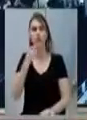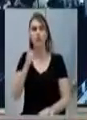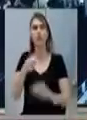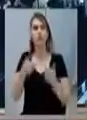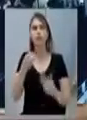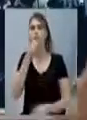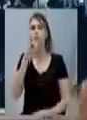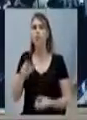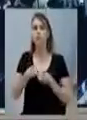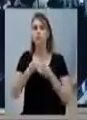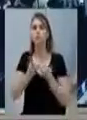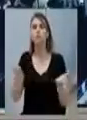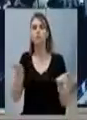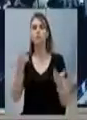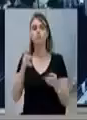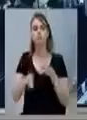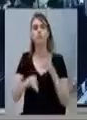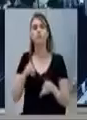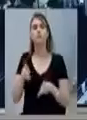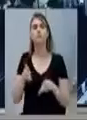que é dado à nossa população.